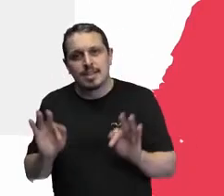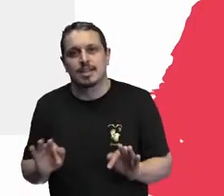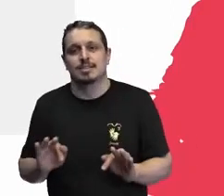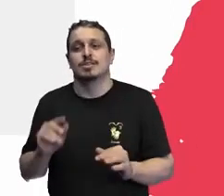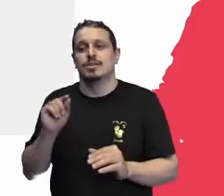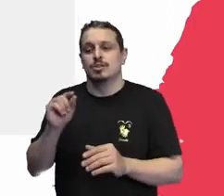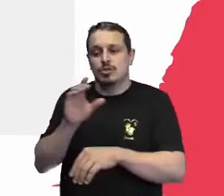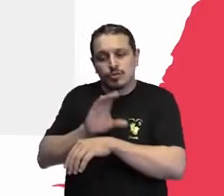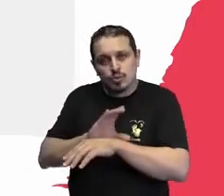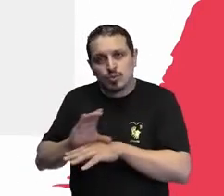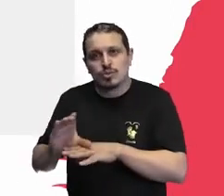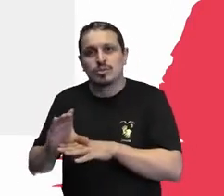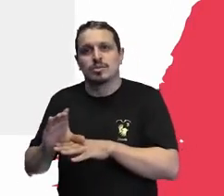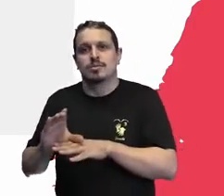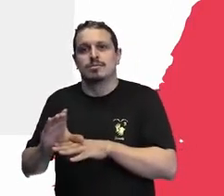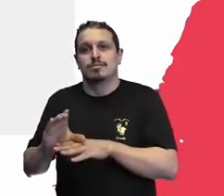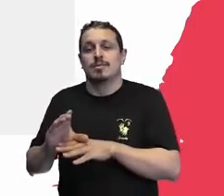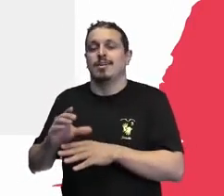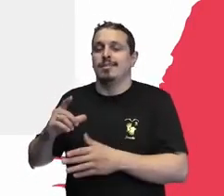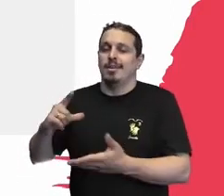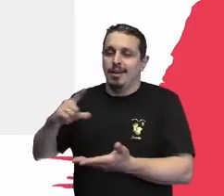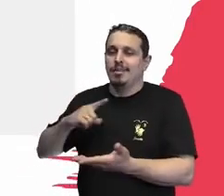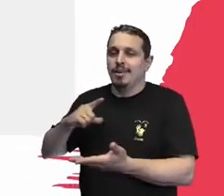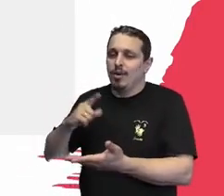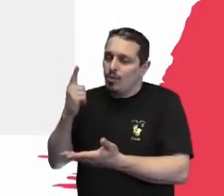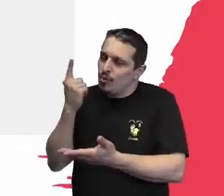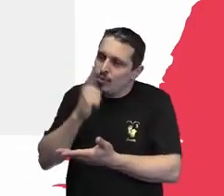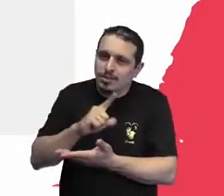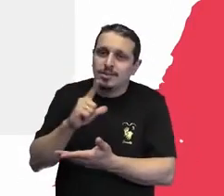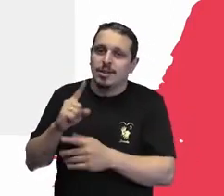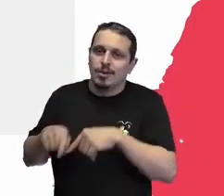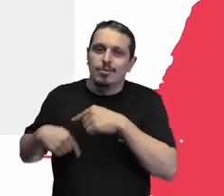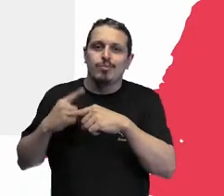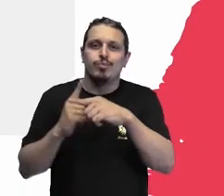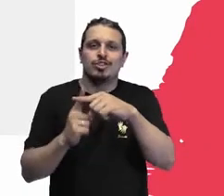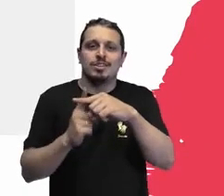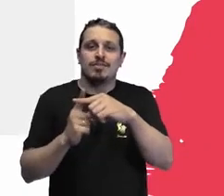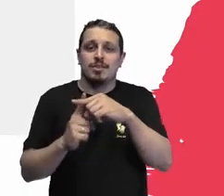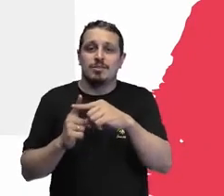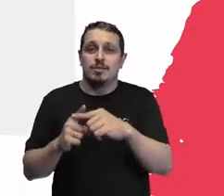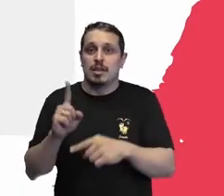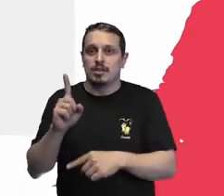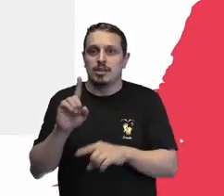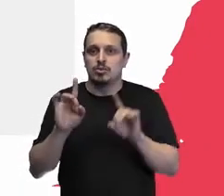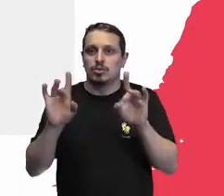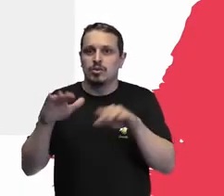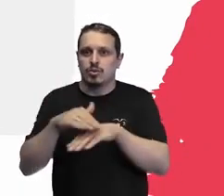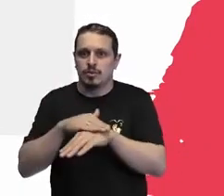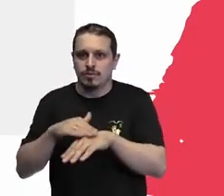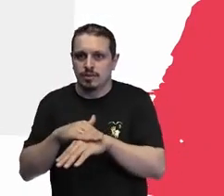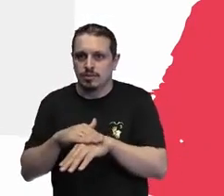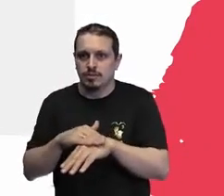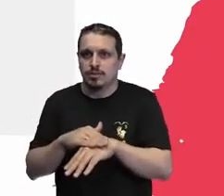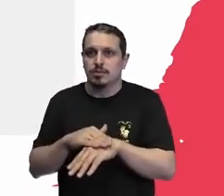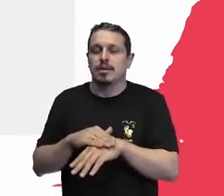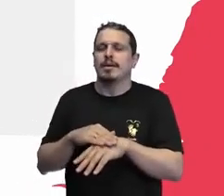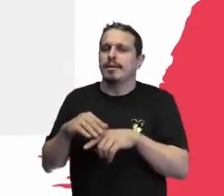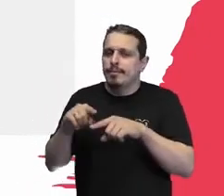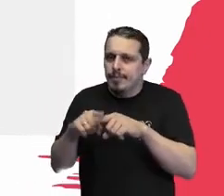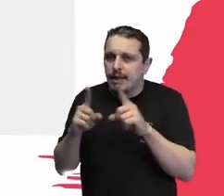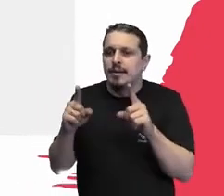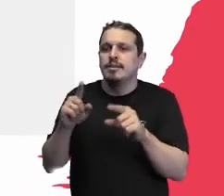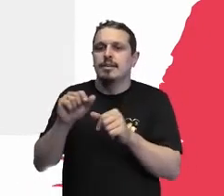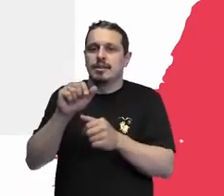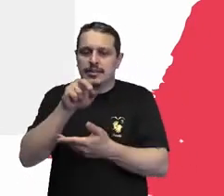recebe já, você já tem um ganho ao fazer o curso, não é só conversa e ouvir os conselhos, você já recebe a avaliação do perfil,